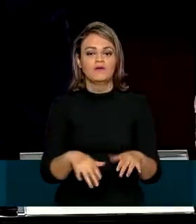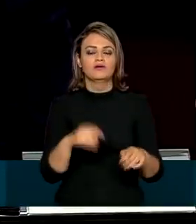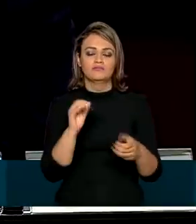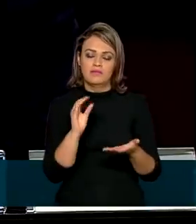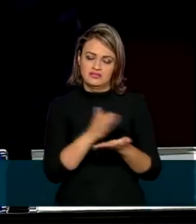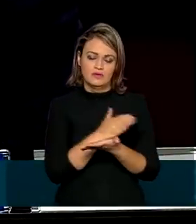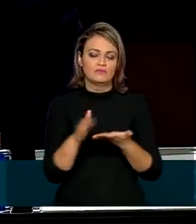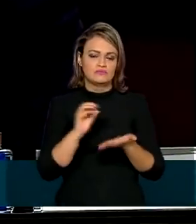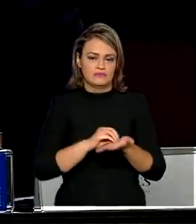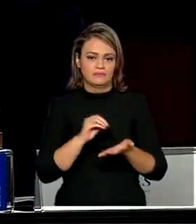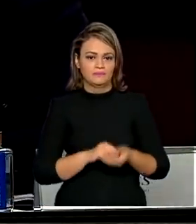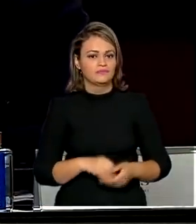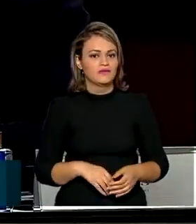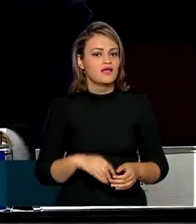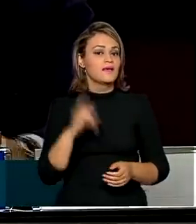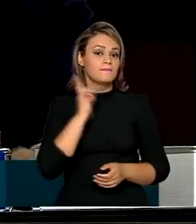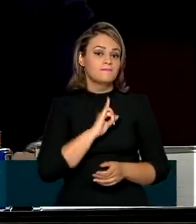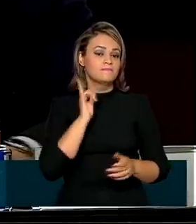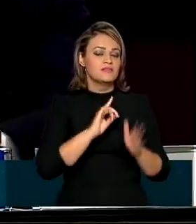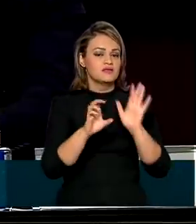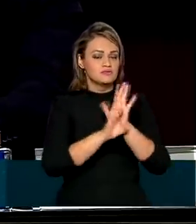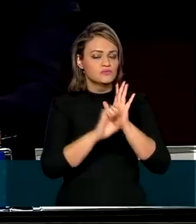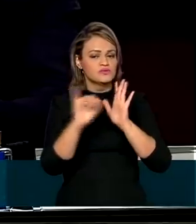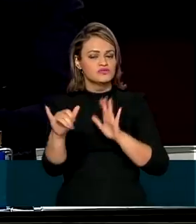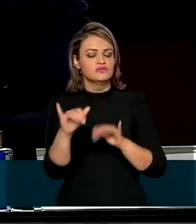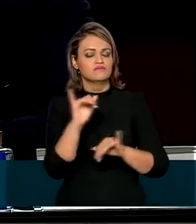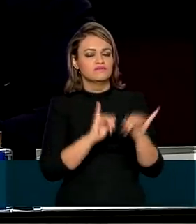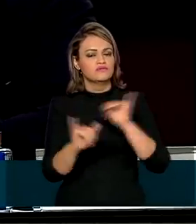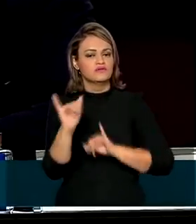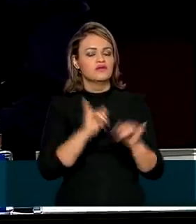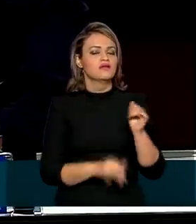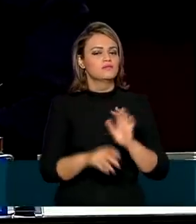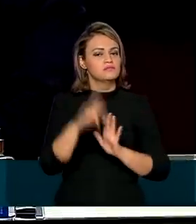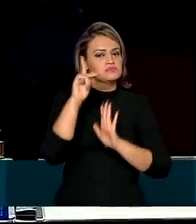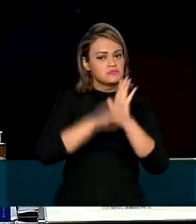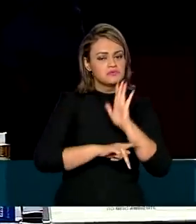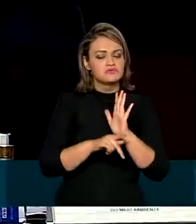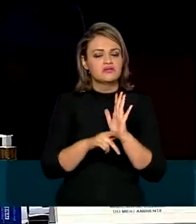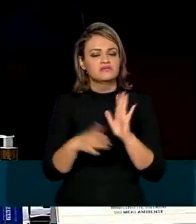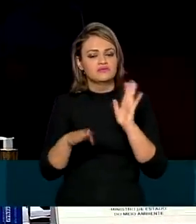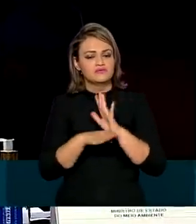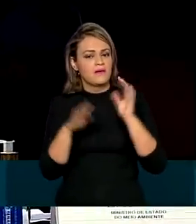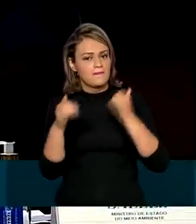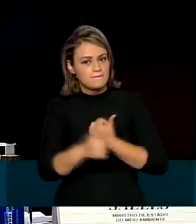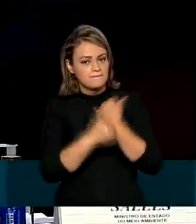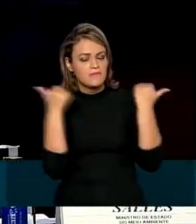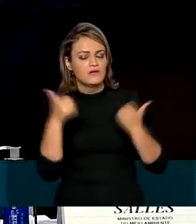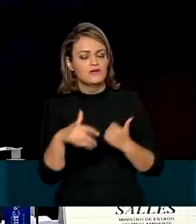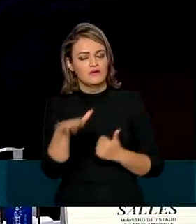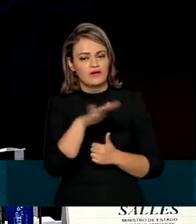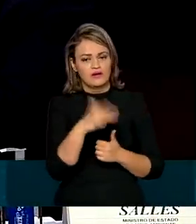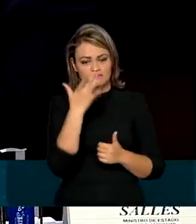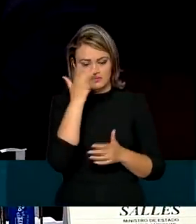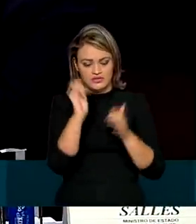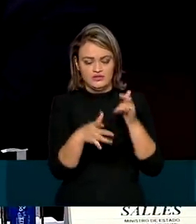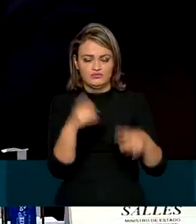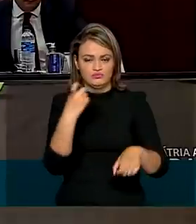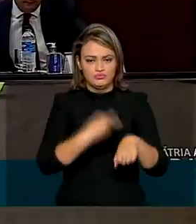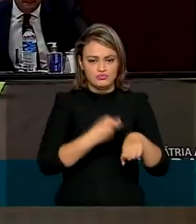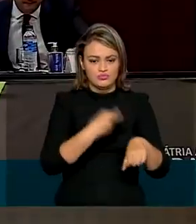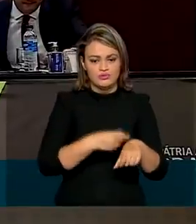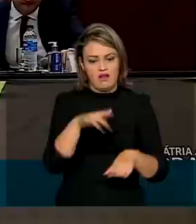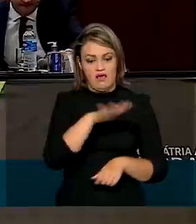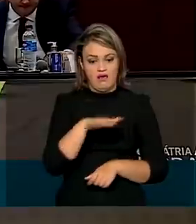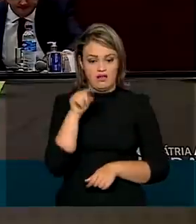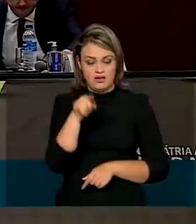Em Minas Gerais, um edital foi lançado para selecionar projetos que vão melhorar a gestão dos resíduos sólidos no Estado.